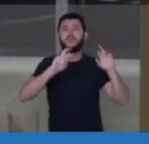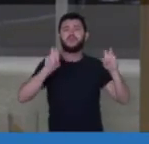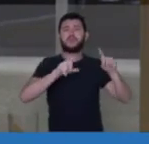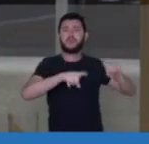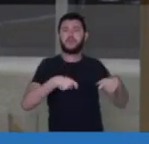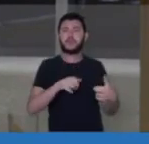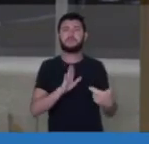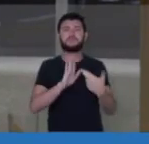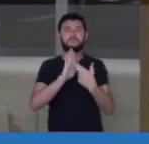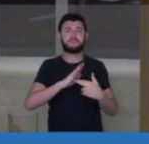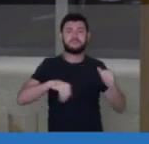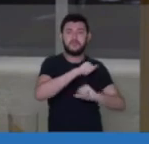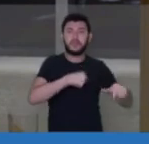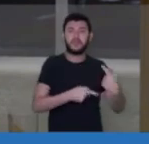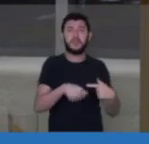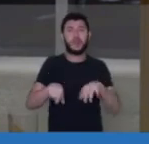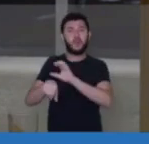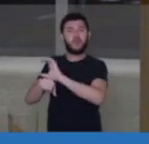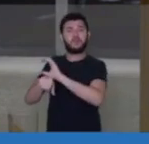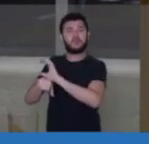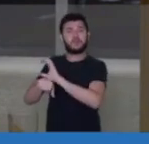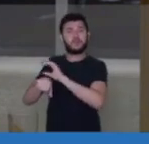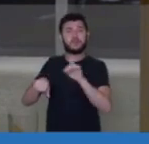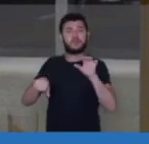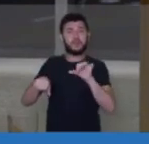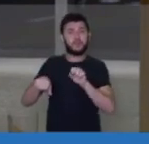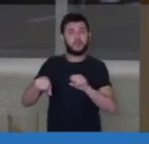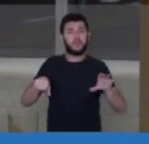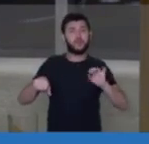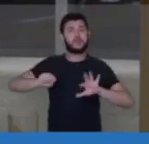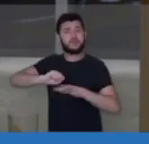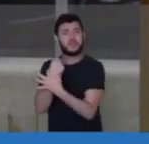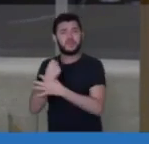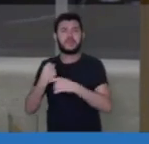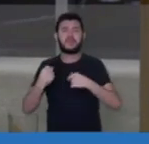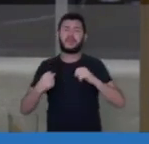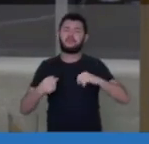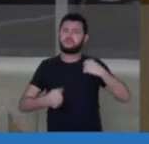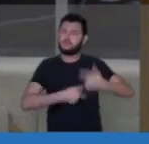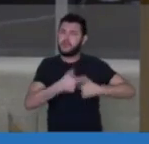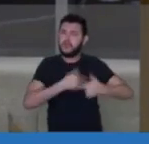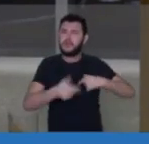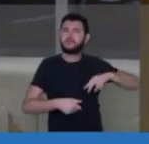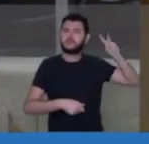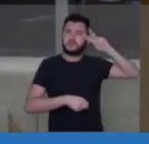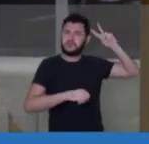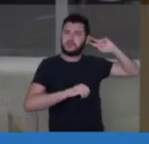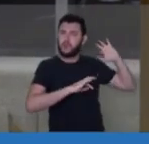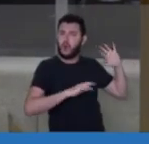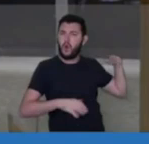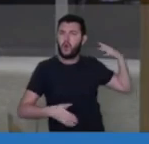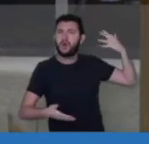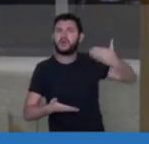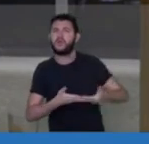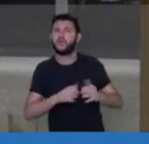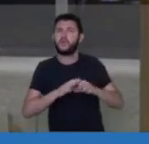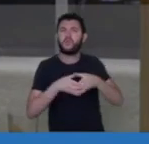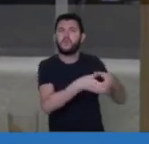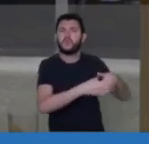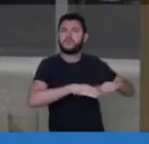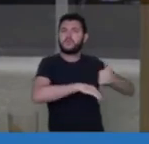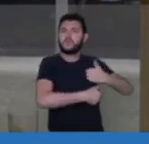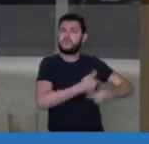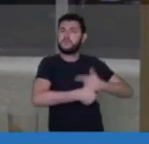Constituição de 1988 e segue como uma tarefa histórica das trabalhadoras e dos trabalhadores para que haja